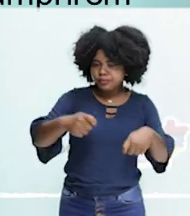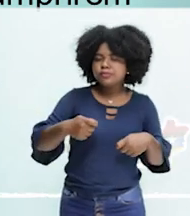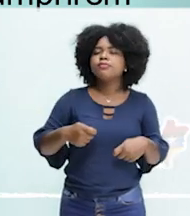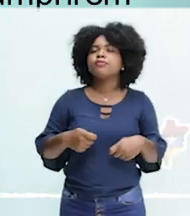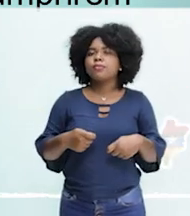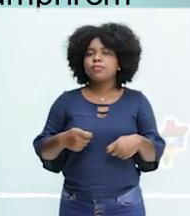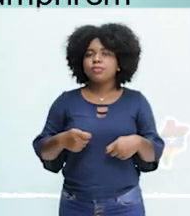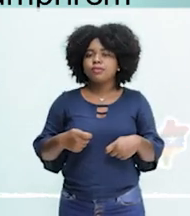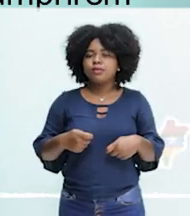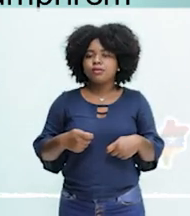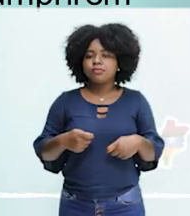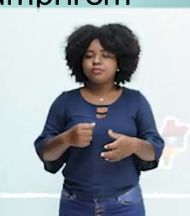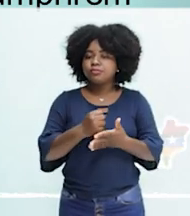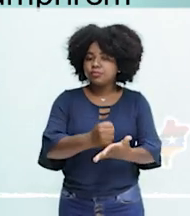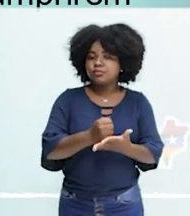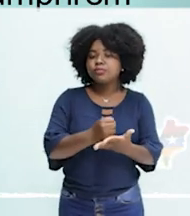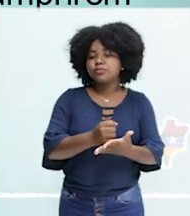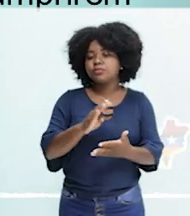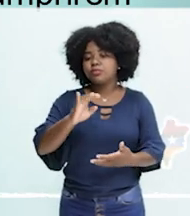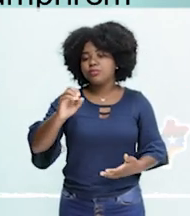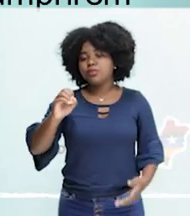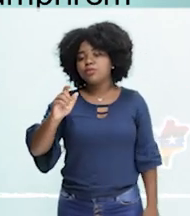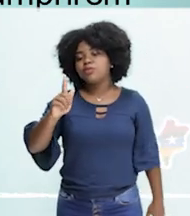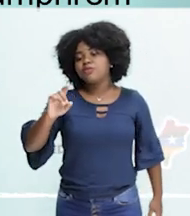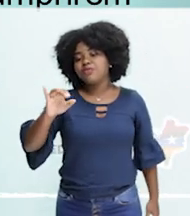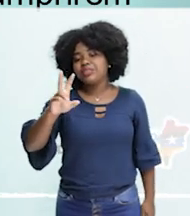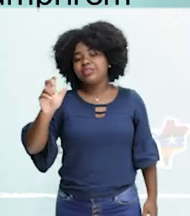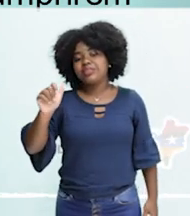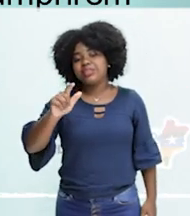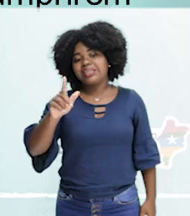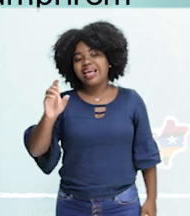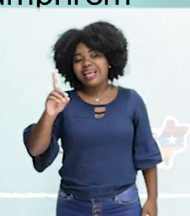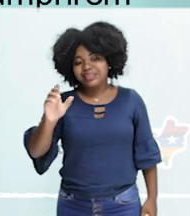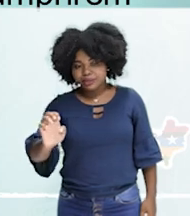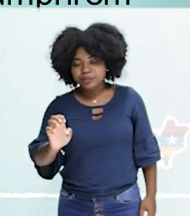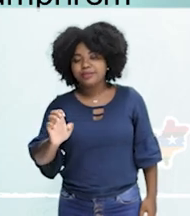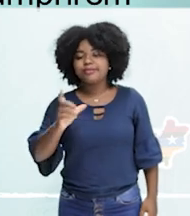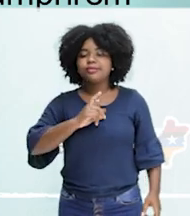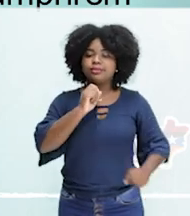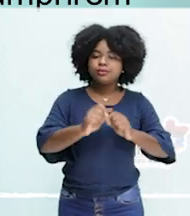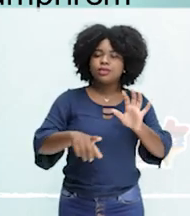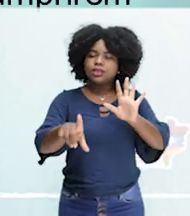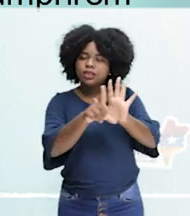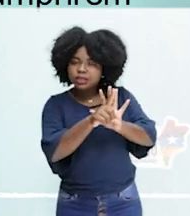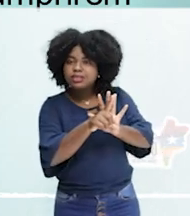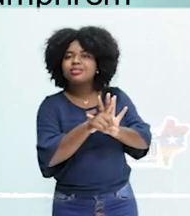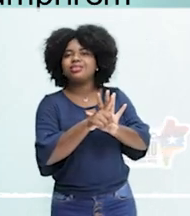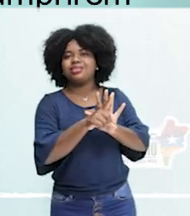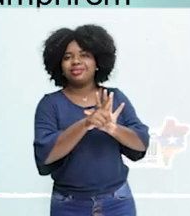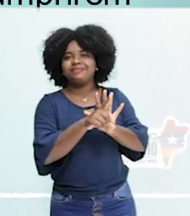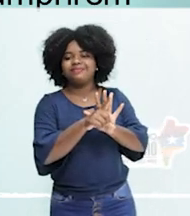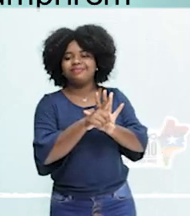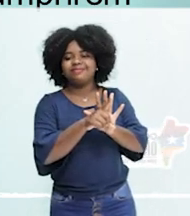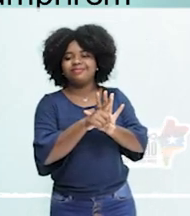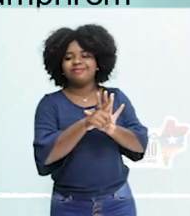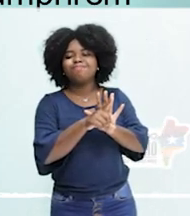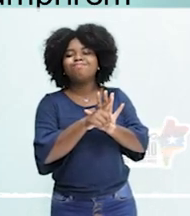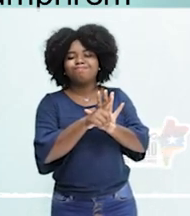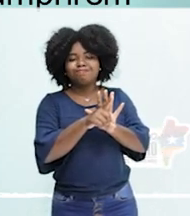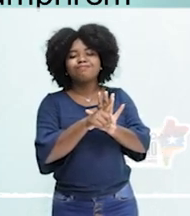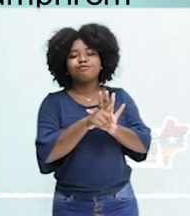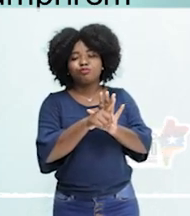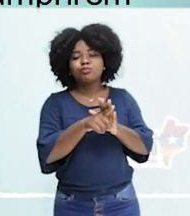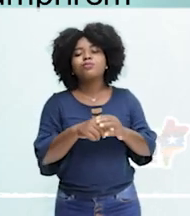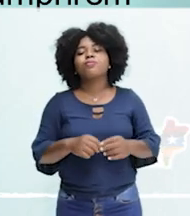biodiversidade, vão surgir aí leis e órgãos para proteger os nossos recursos naturais, galera, tá certo? E é nesse